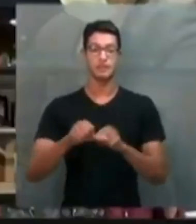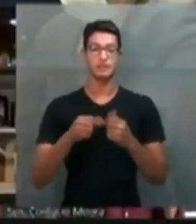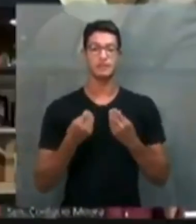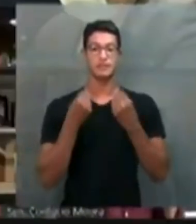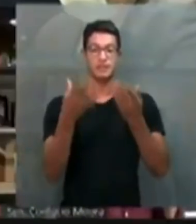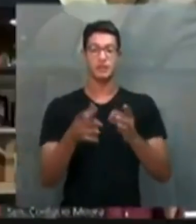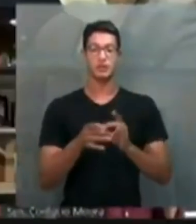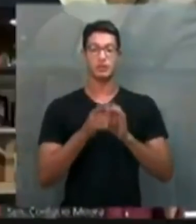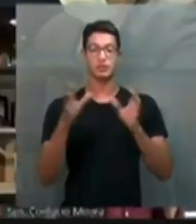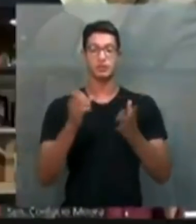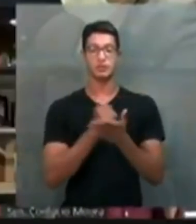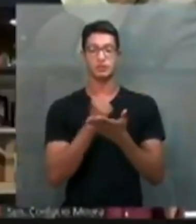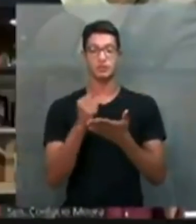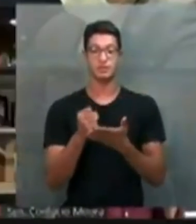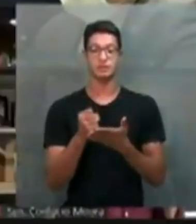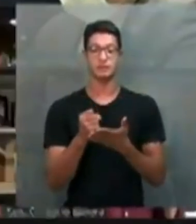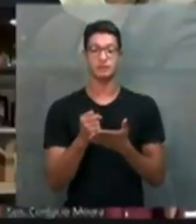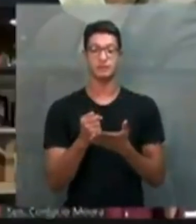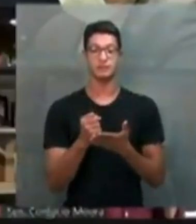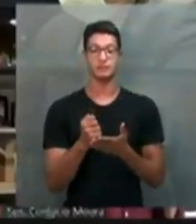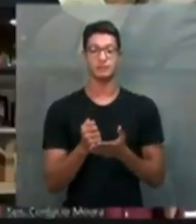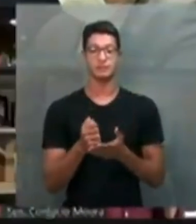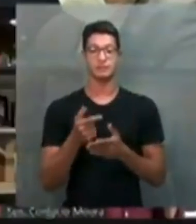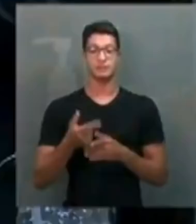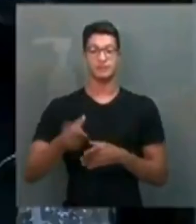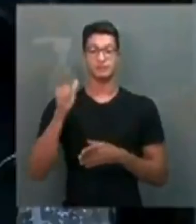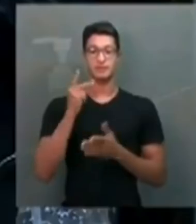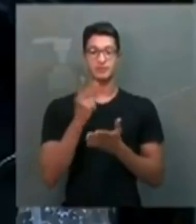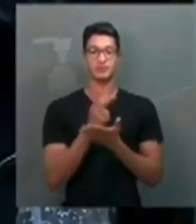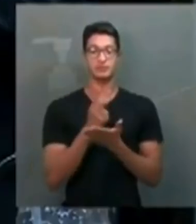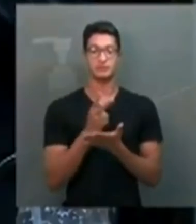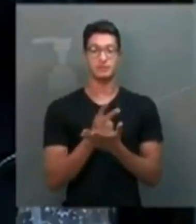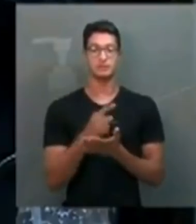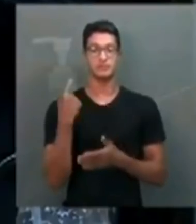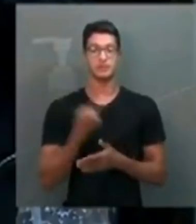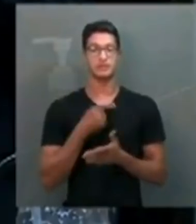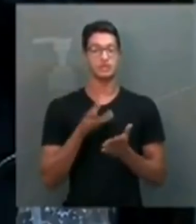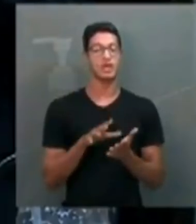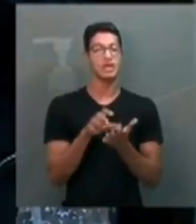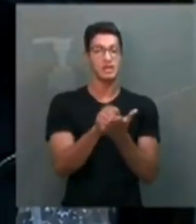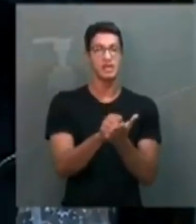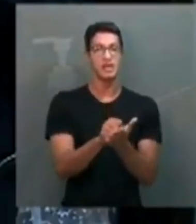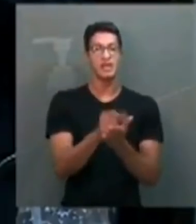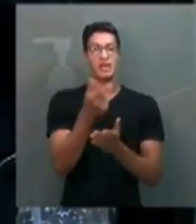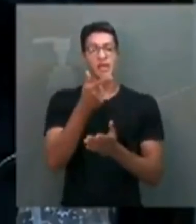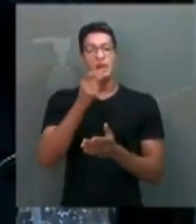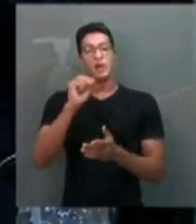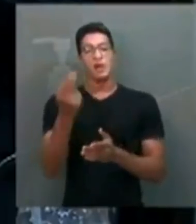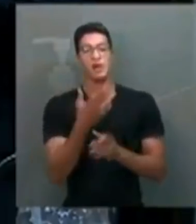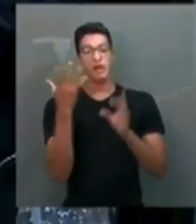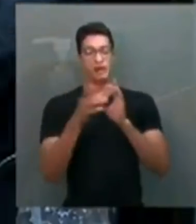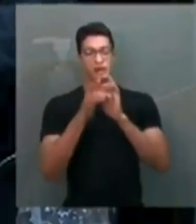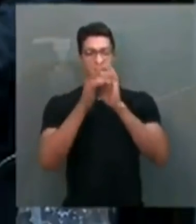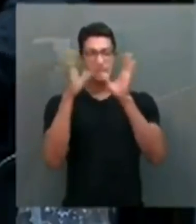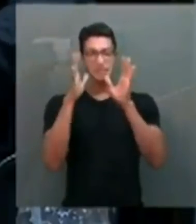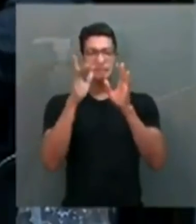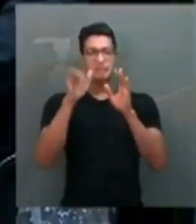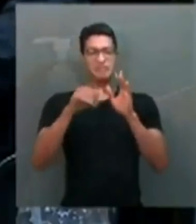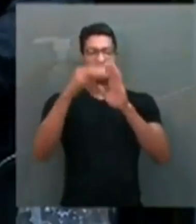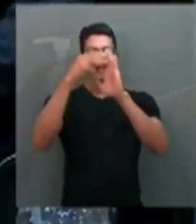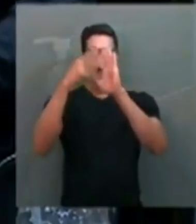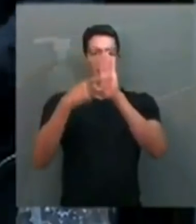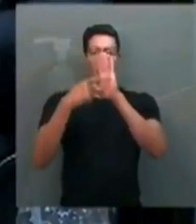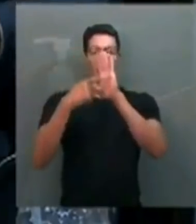autorização de contratar antes mesmo de registrar ou autorizar. Essa medida